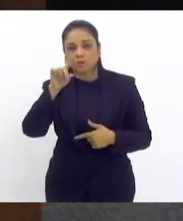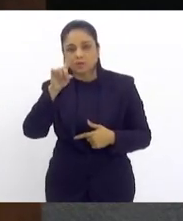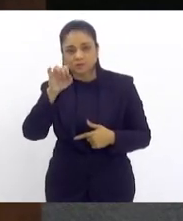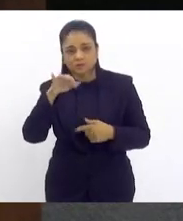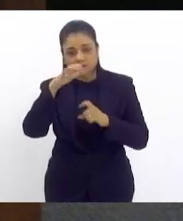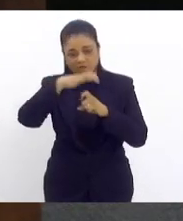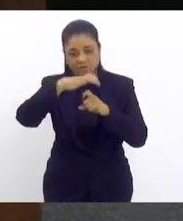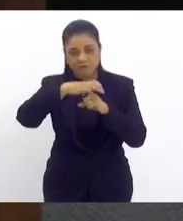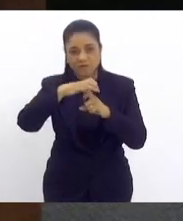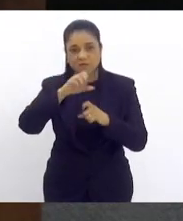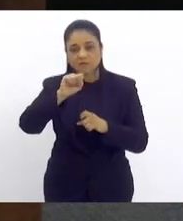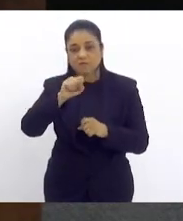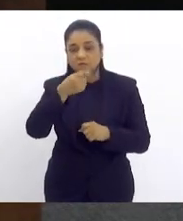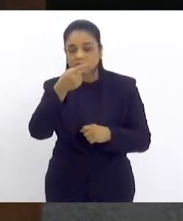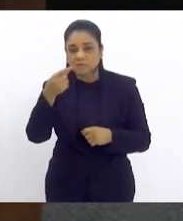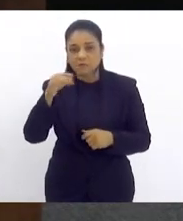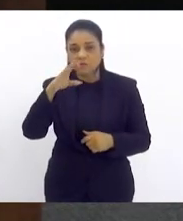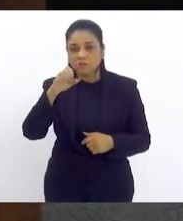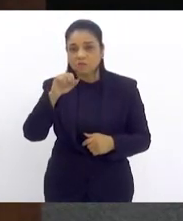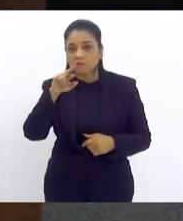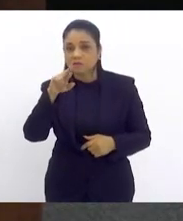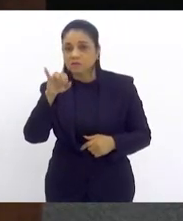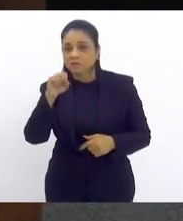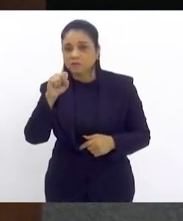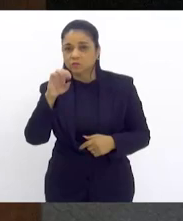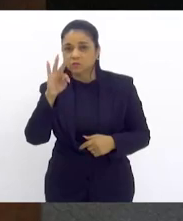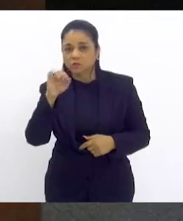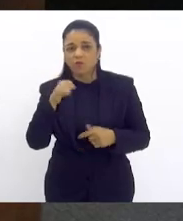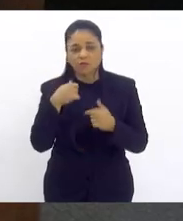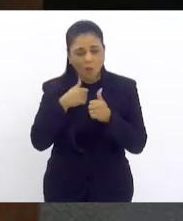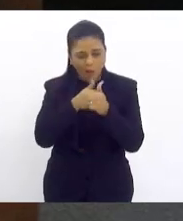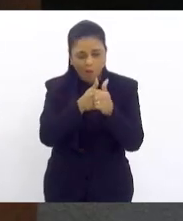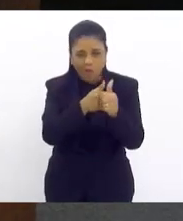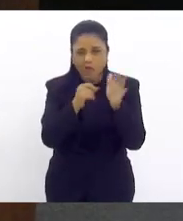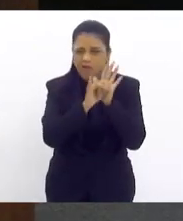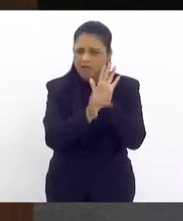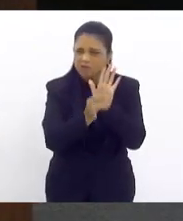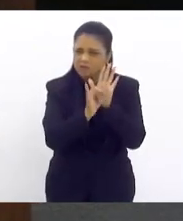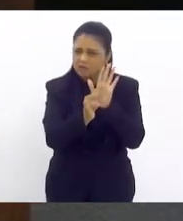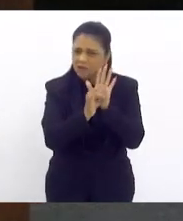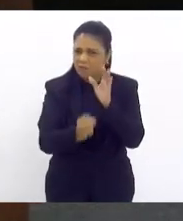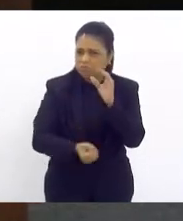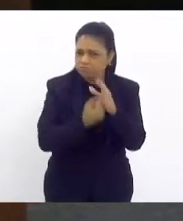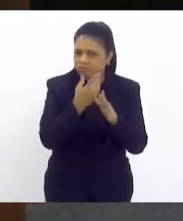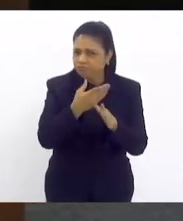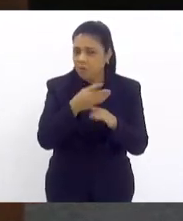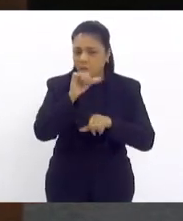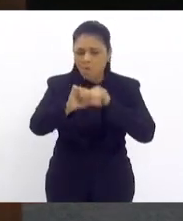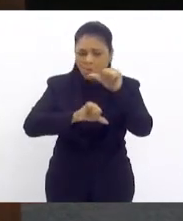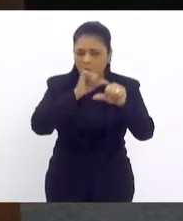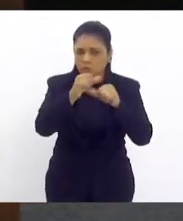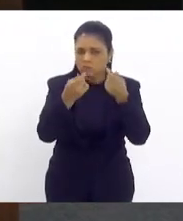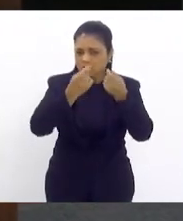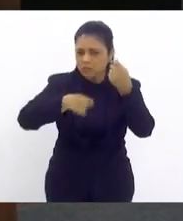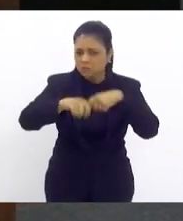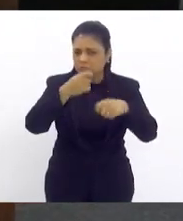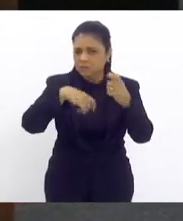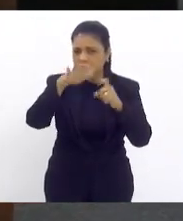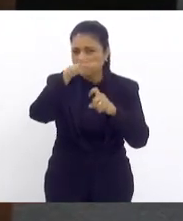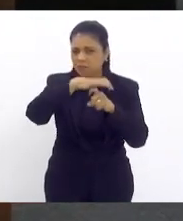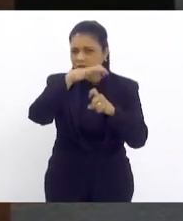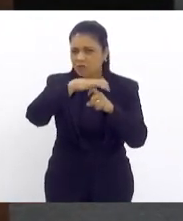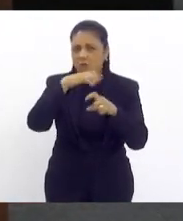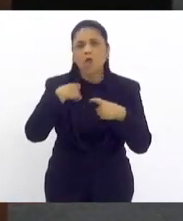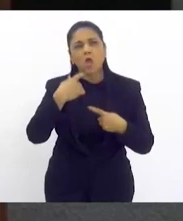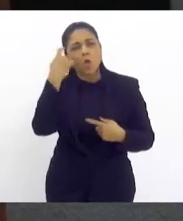Nós acompanhamos e vimos que foi publicado um edital para a mudança da forma de administração da feira. O que é que me